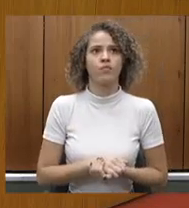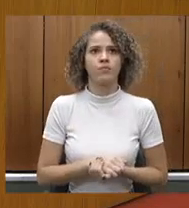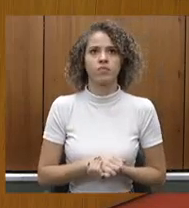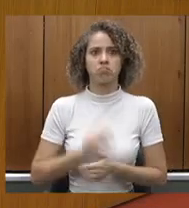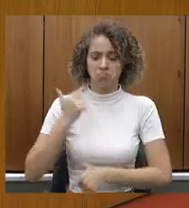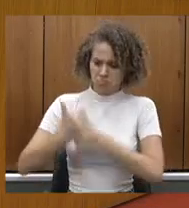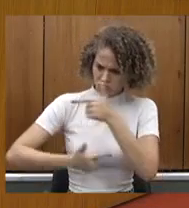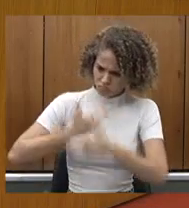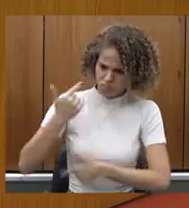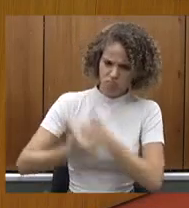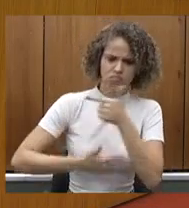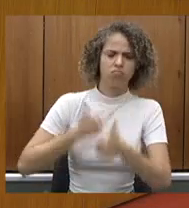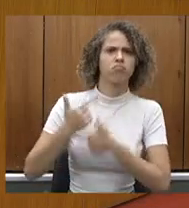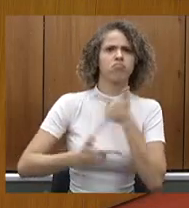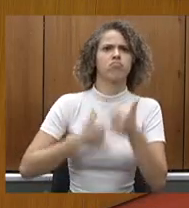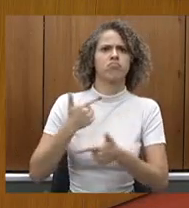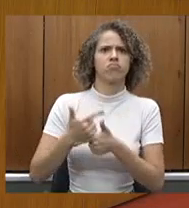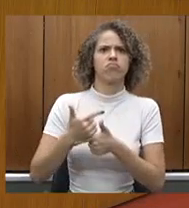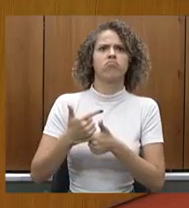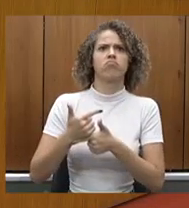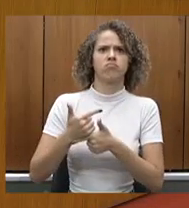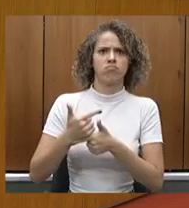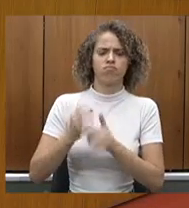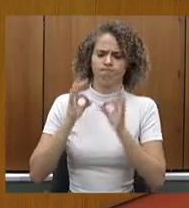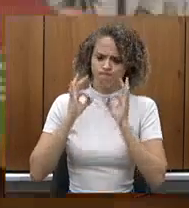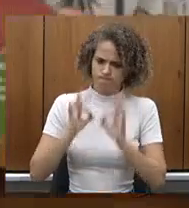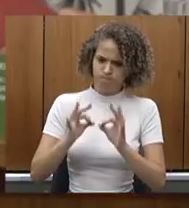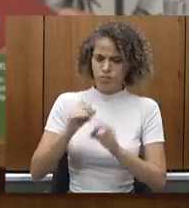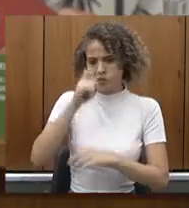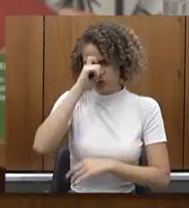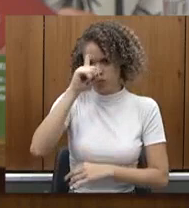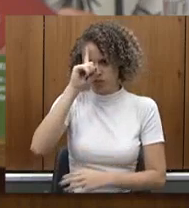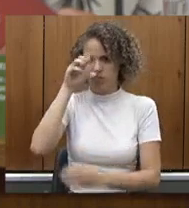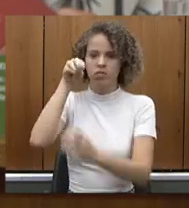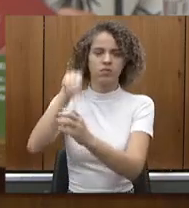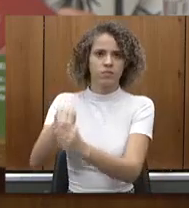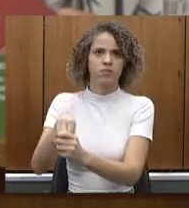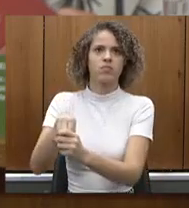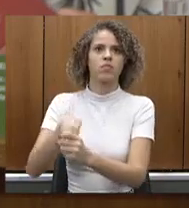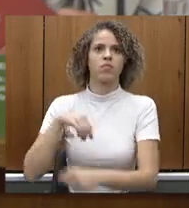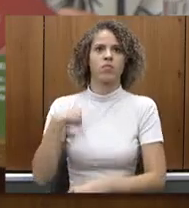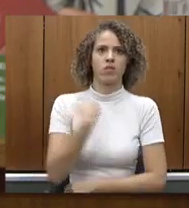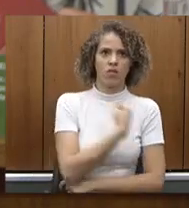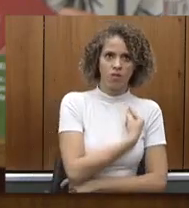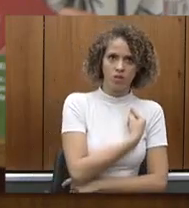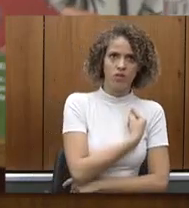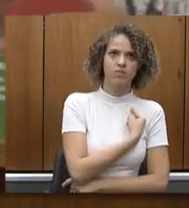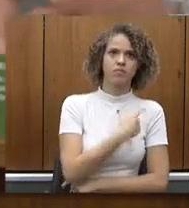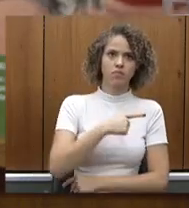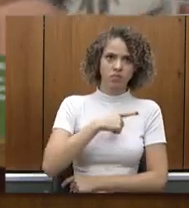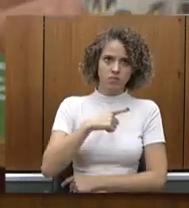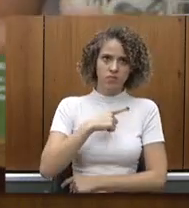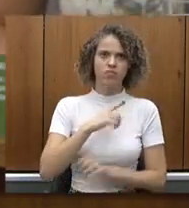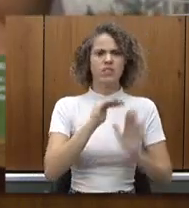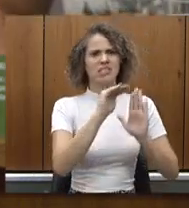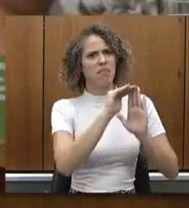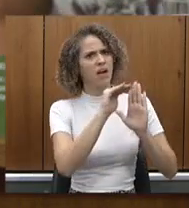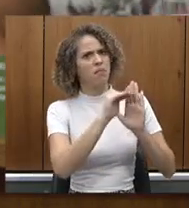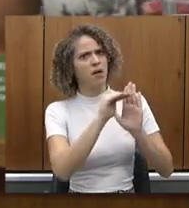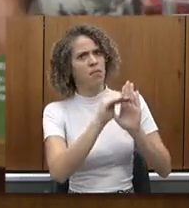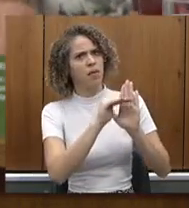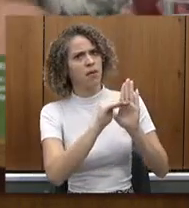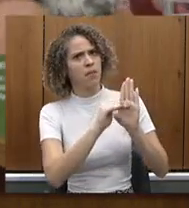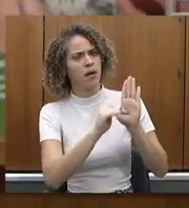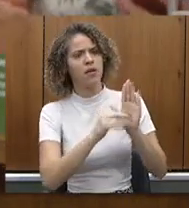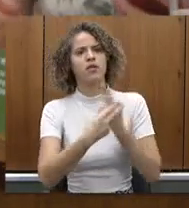trabalhou com faixas de desempenho dos hospitais. então a gente tem o valor da tabela SIGTAP, que é a tabela